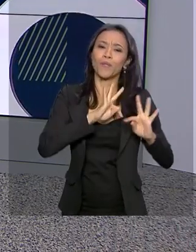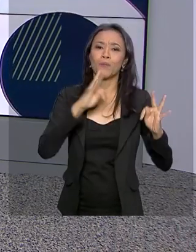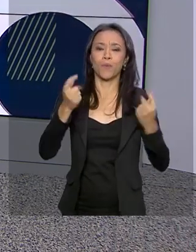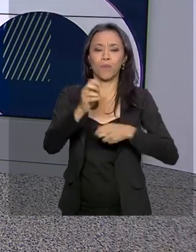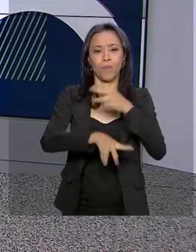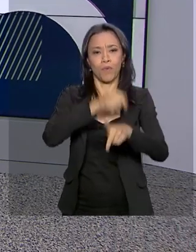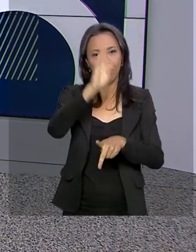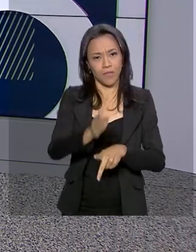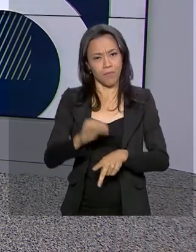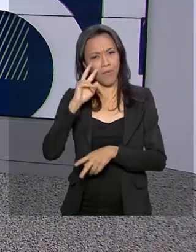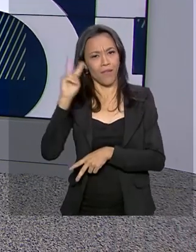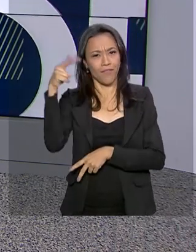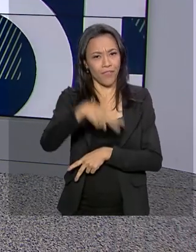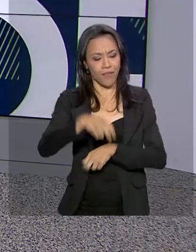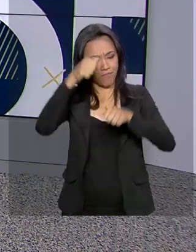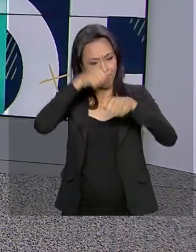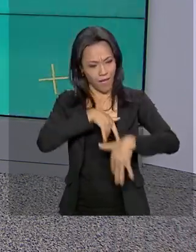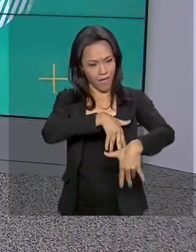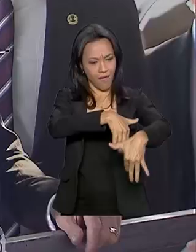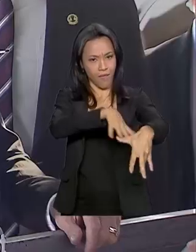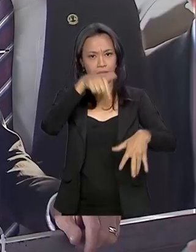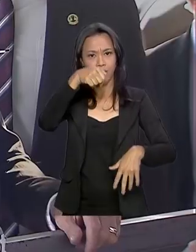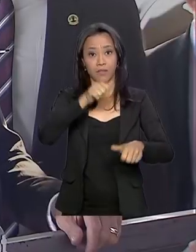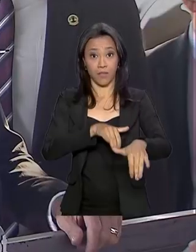comemorações do 7 de setembro.